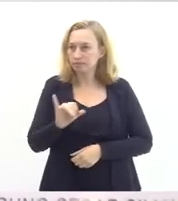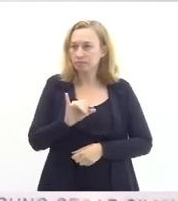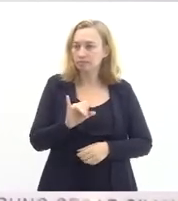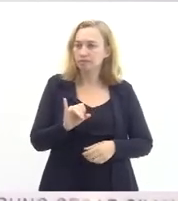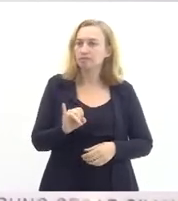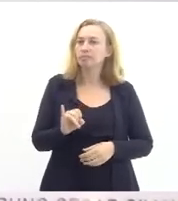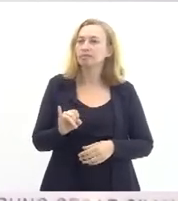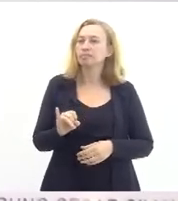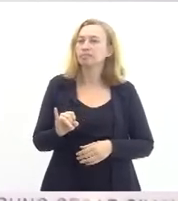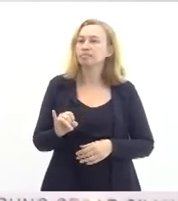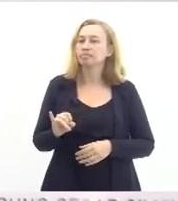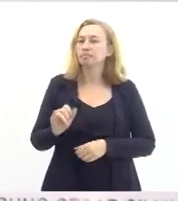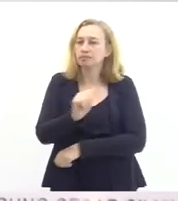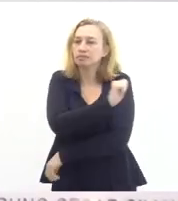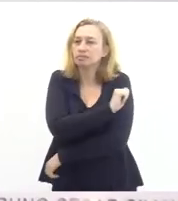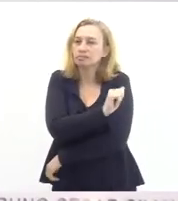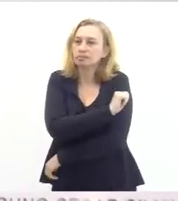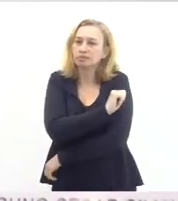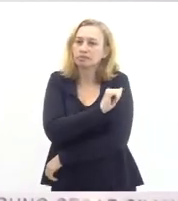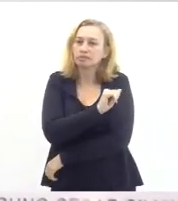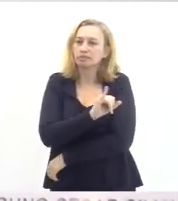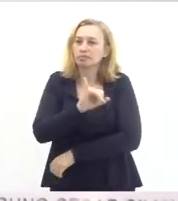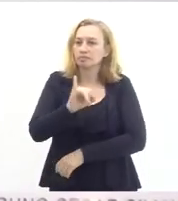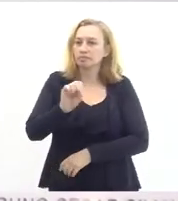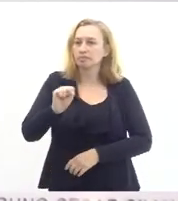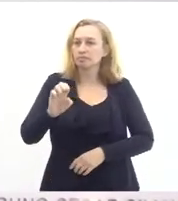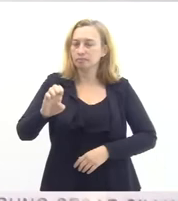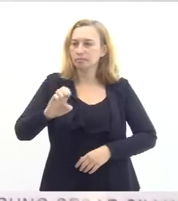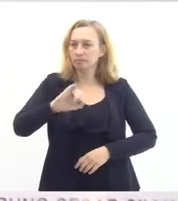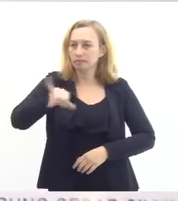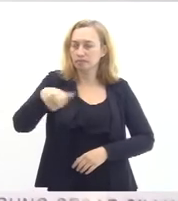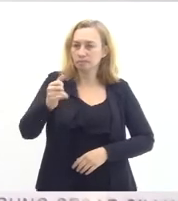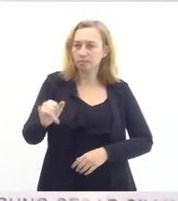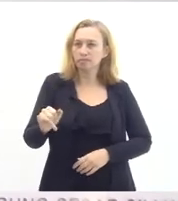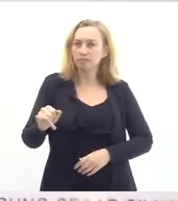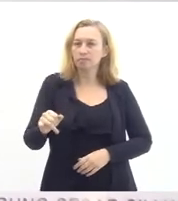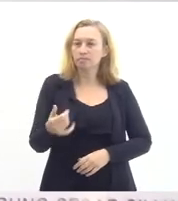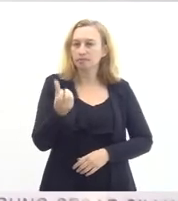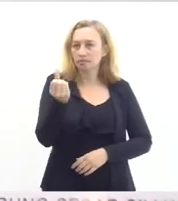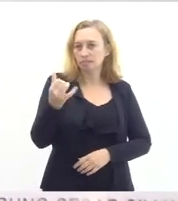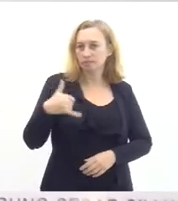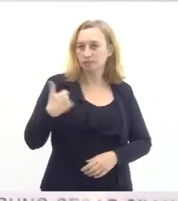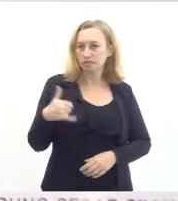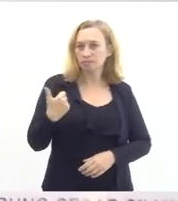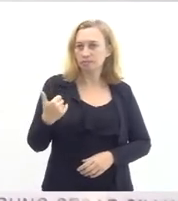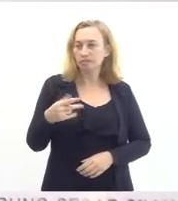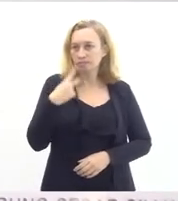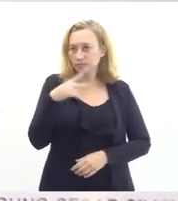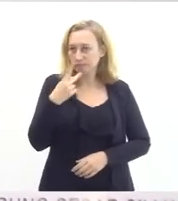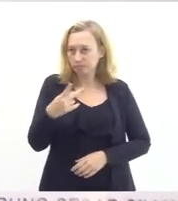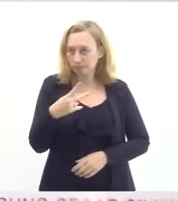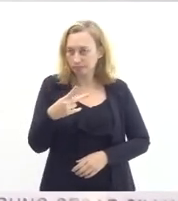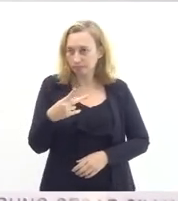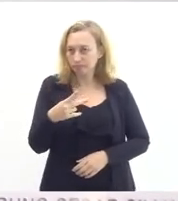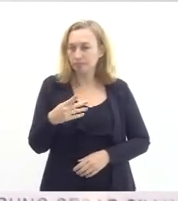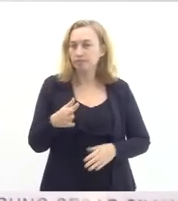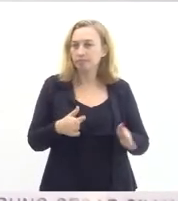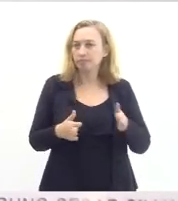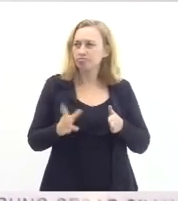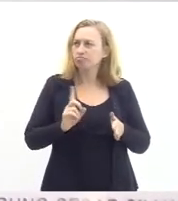anos e eu vou falar aqui especialmente sobre um segmento que normalmente não é o